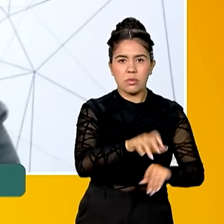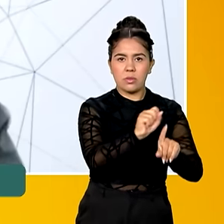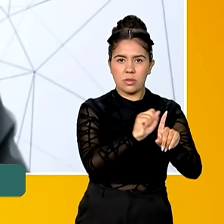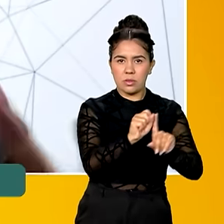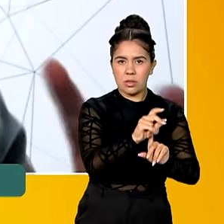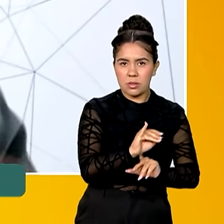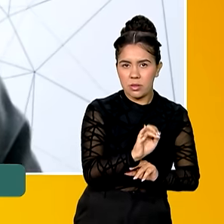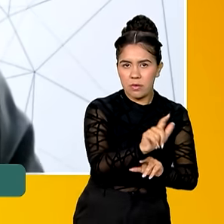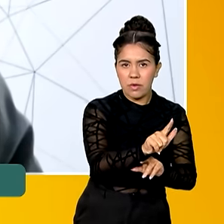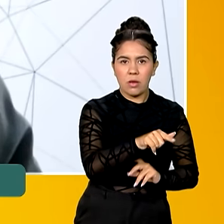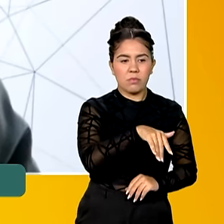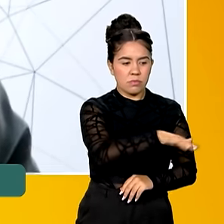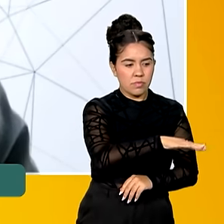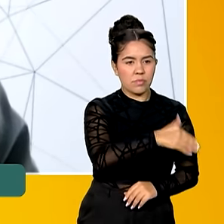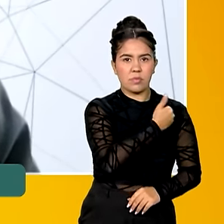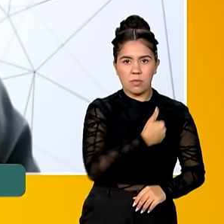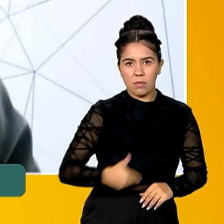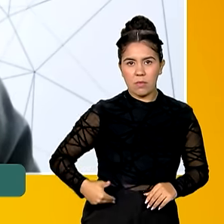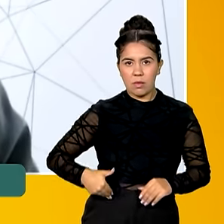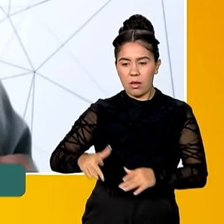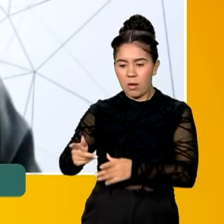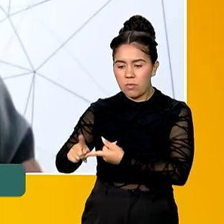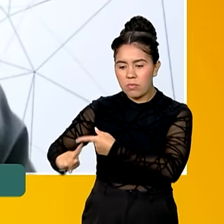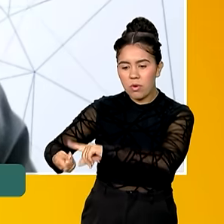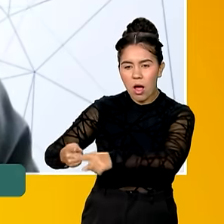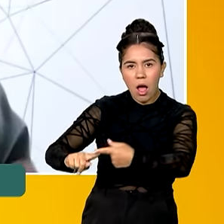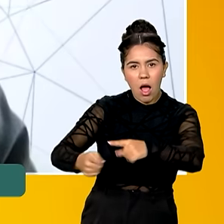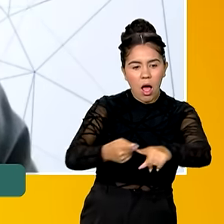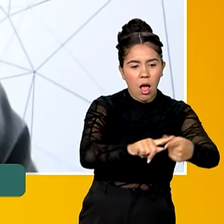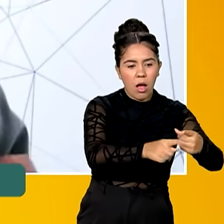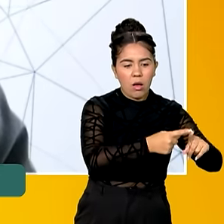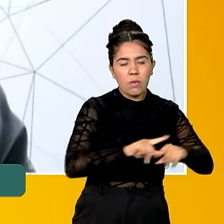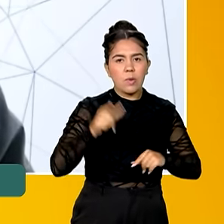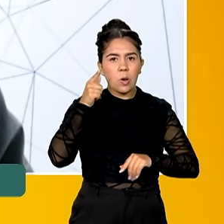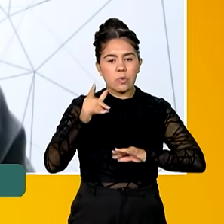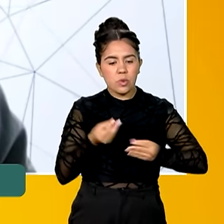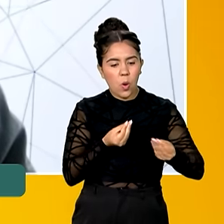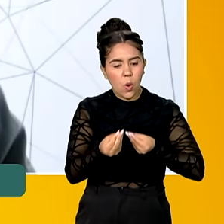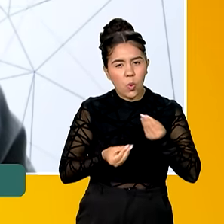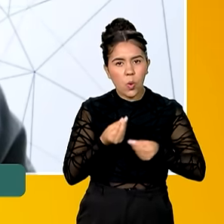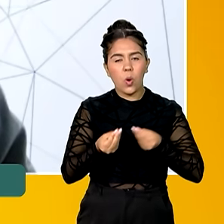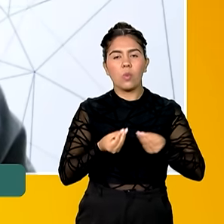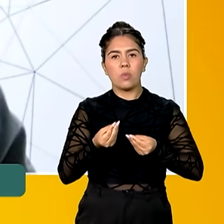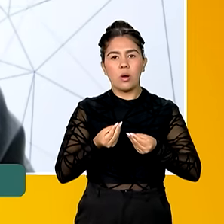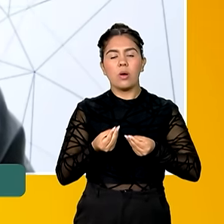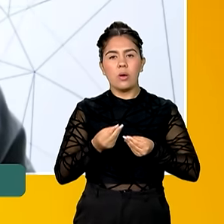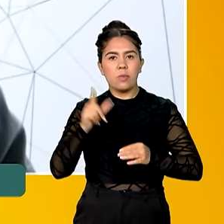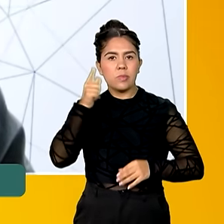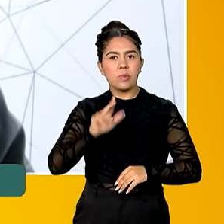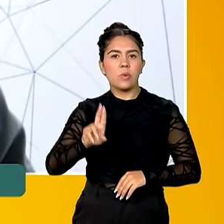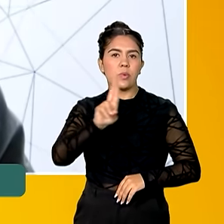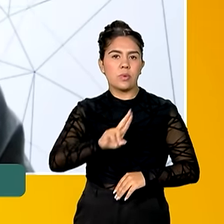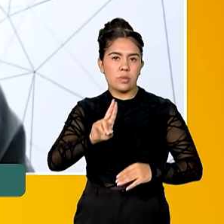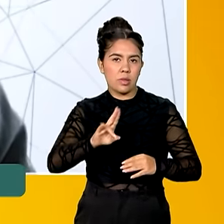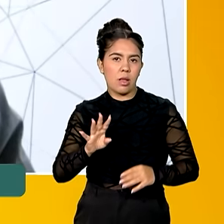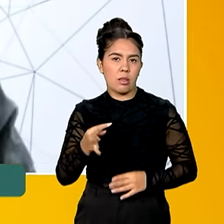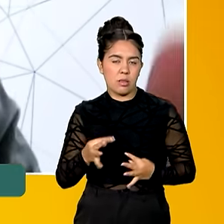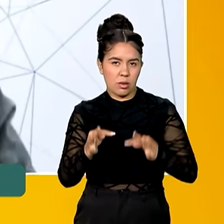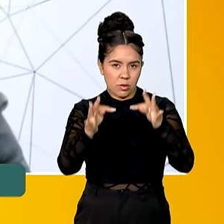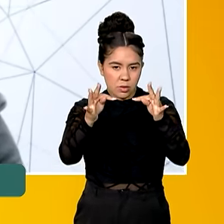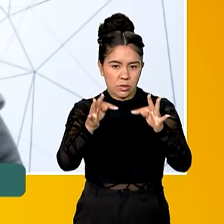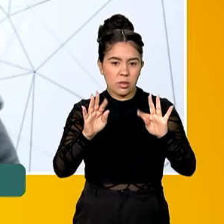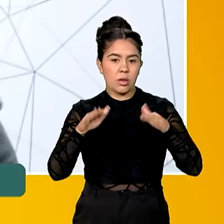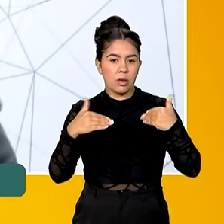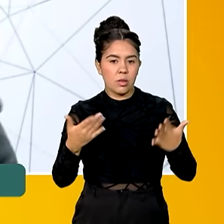enfim, para consolidar recomendações, orientações para melhor uso de tecnologia. Então,